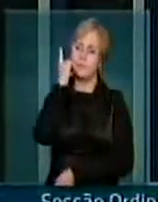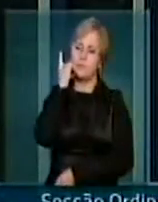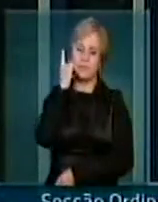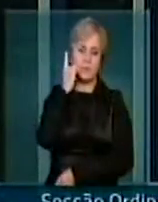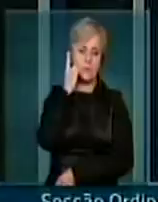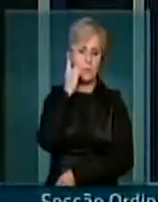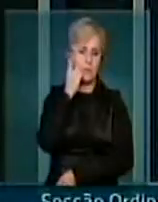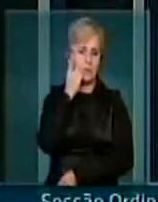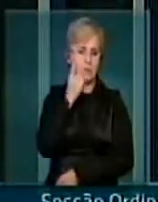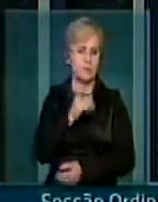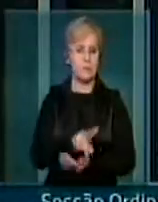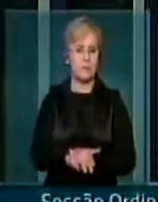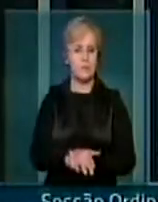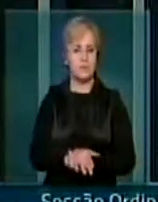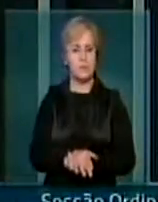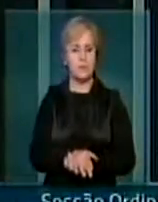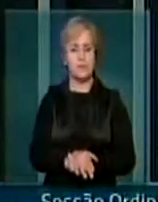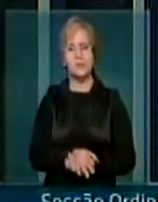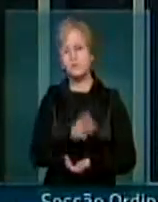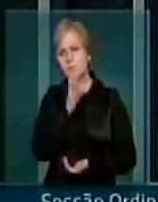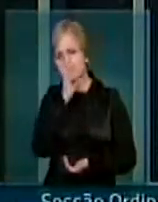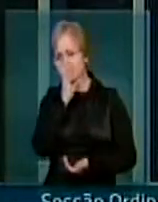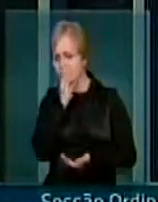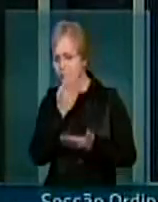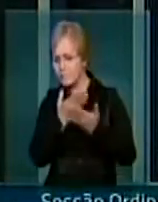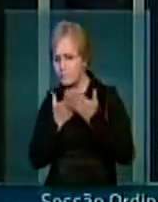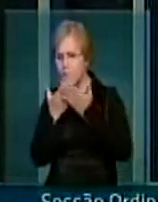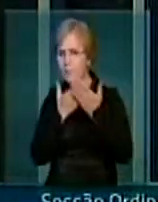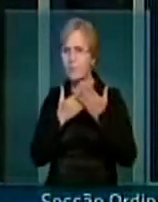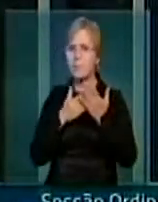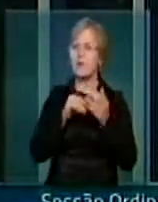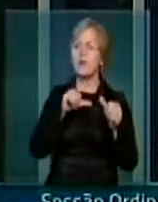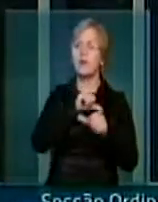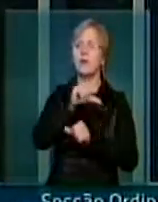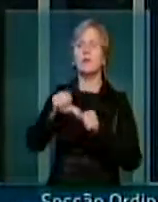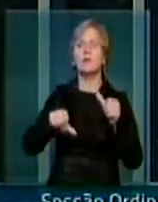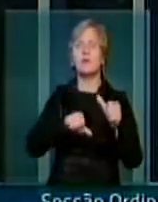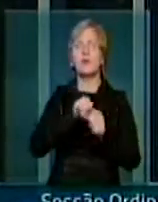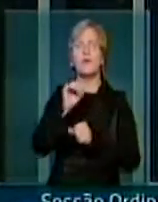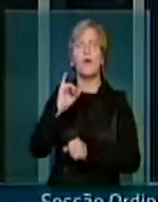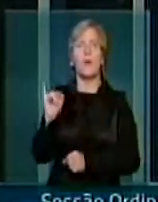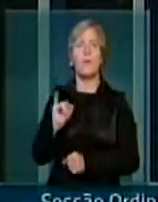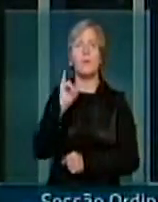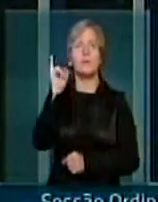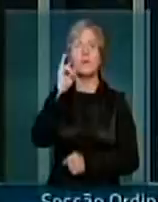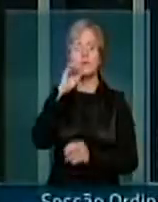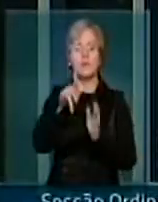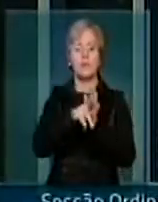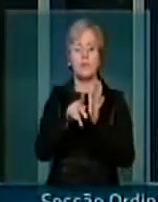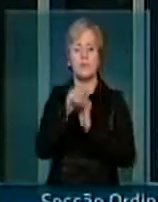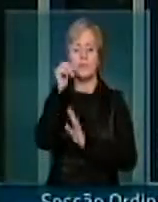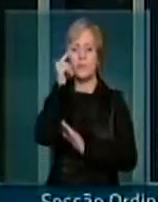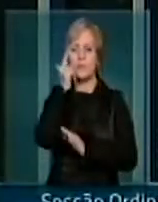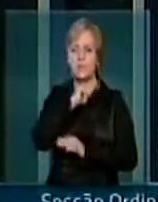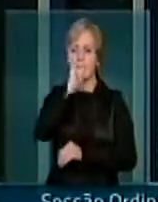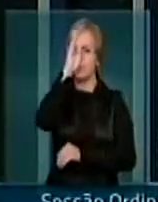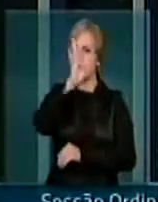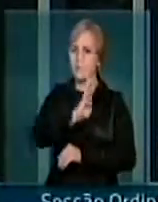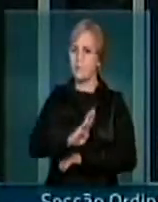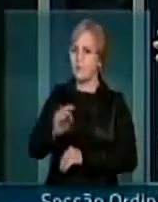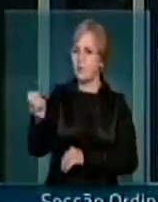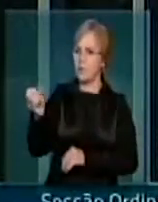deputadas, de apreciar as reformas imprescindíveis para modernizar o Estado brasileiro,